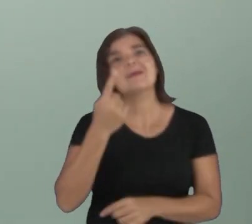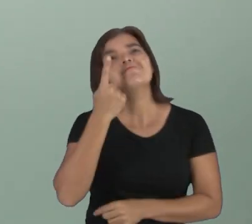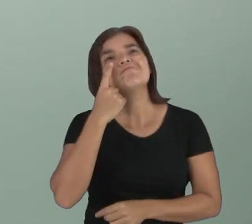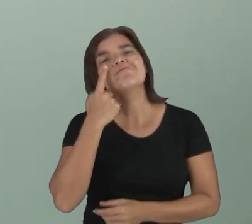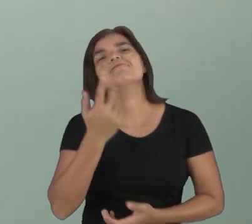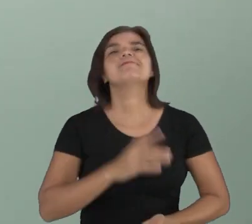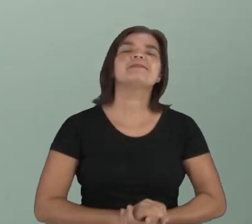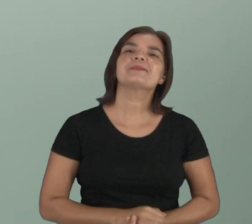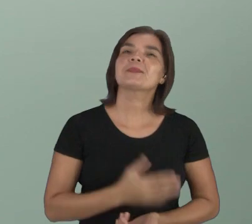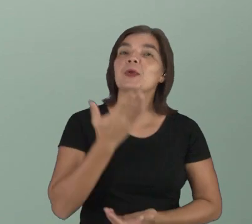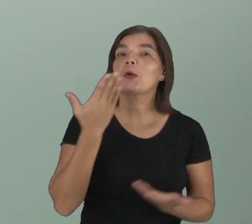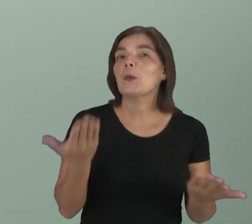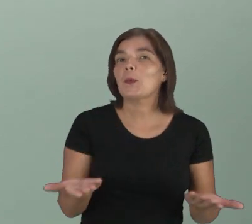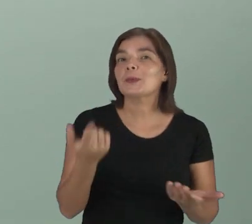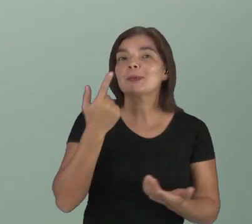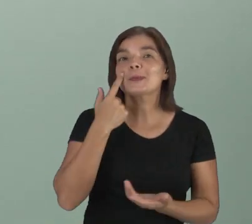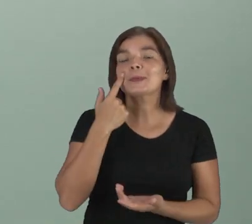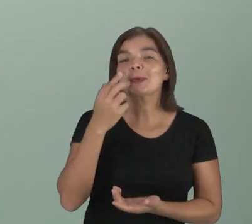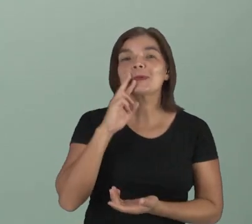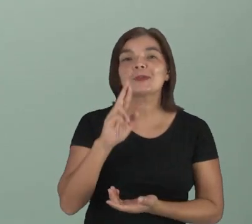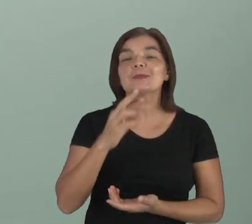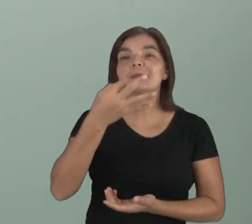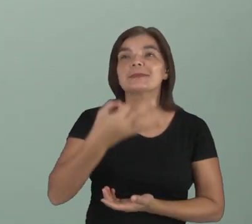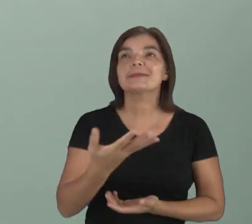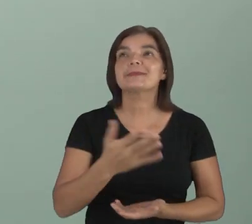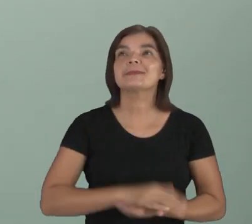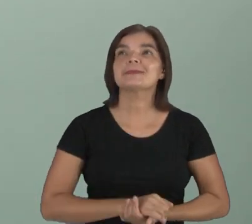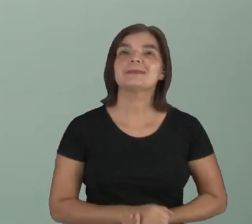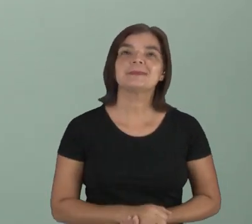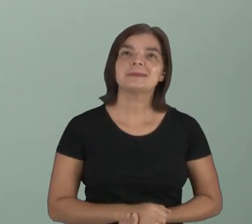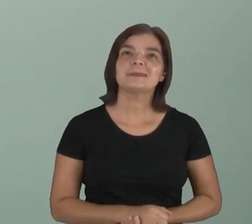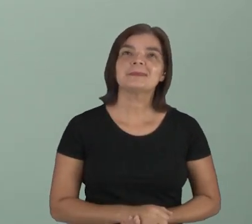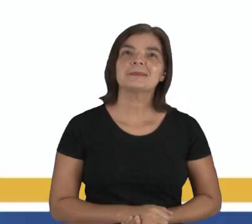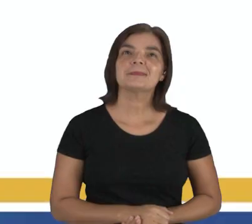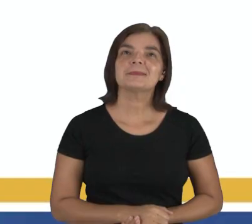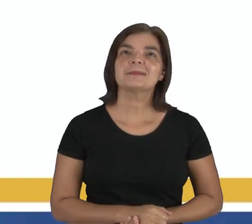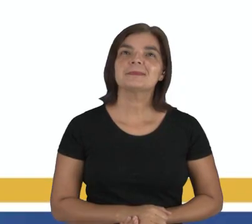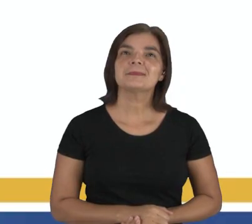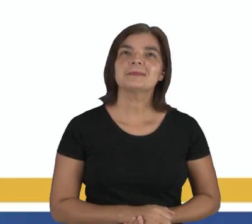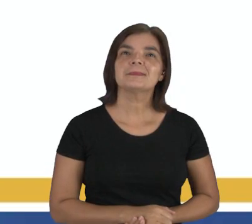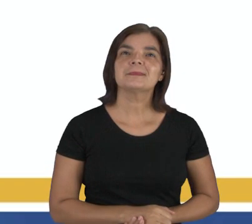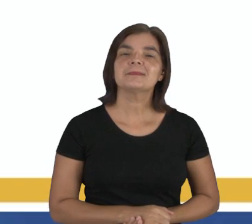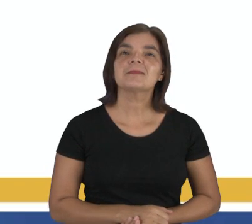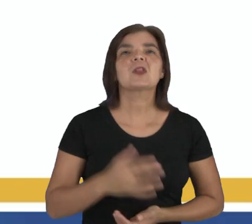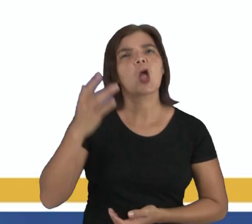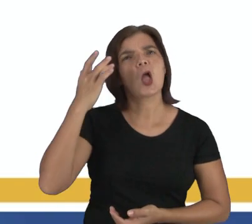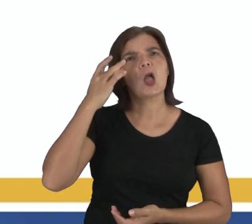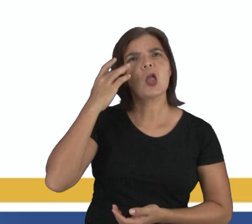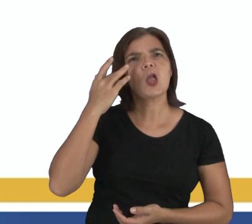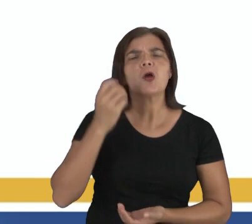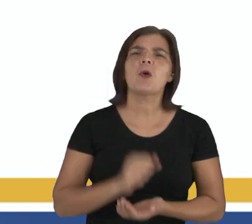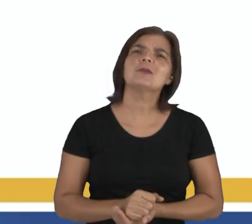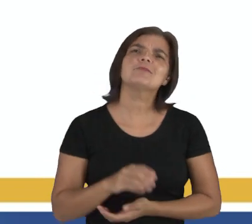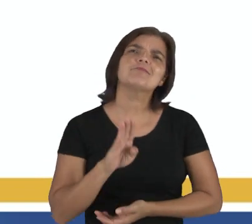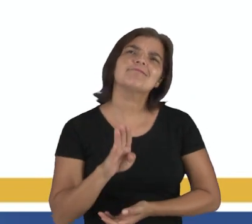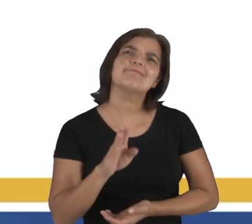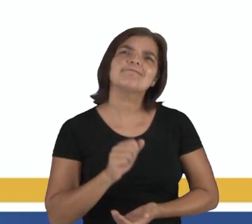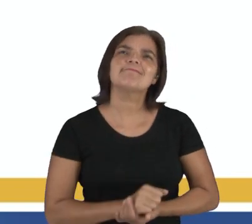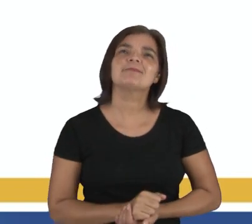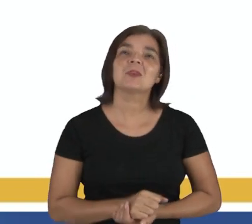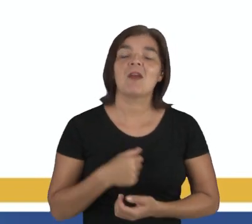verificar qual dessas alternativas nós temos como resposta correta? Vamos ver? Eu acho que a letra B,